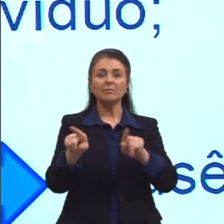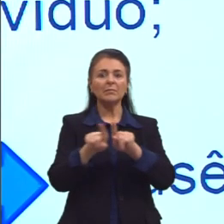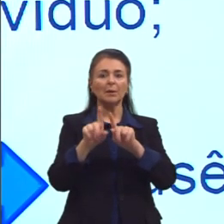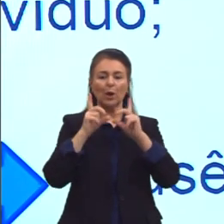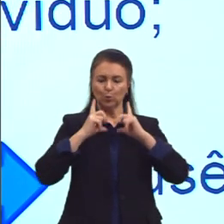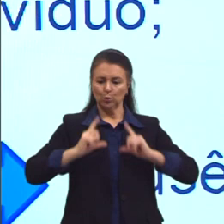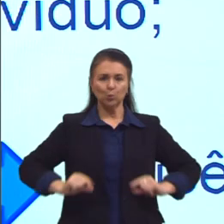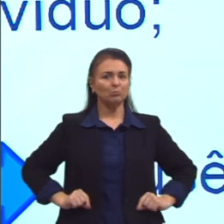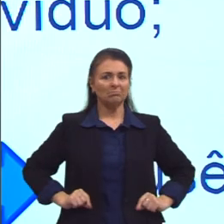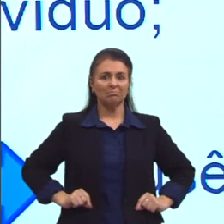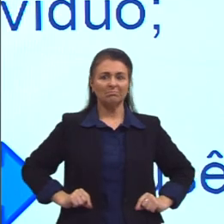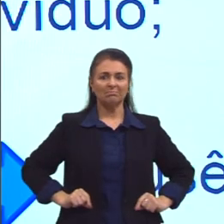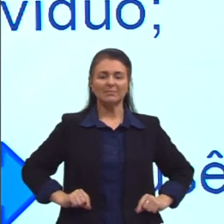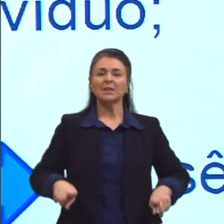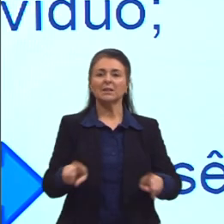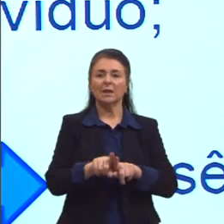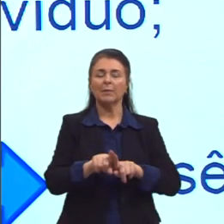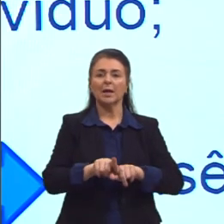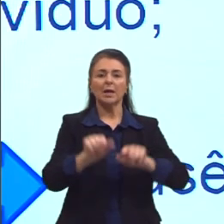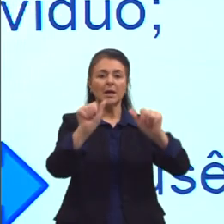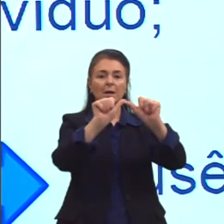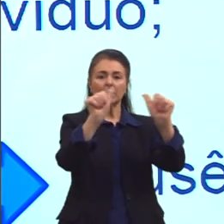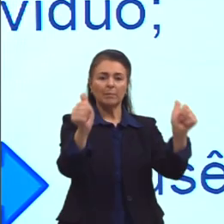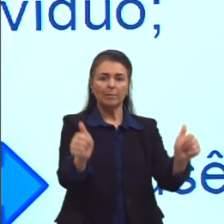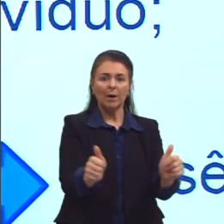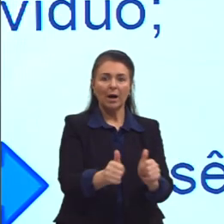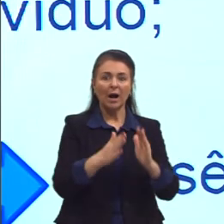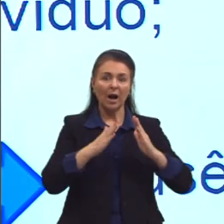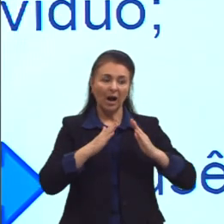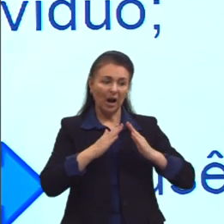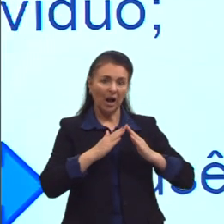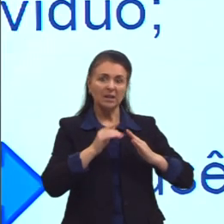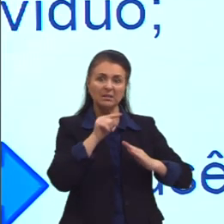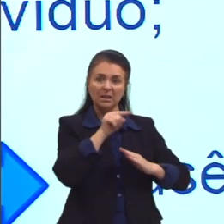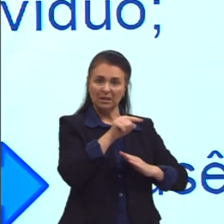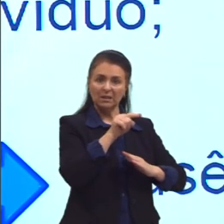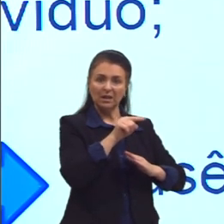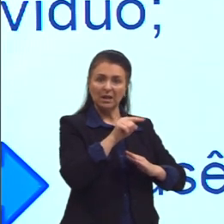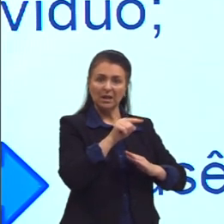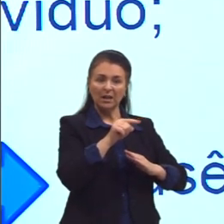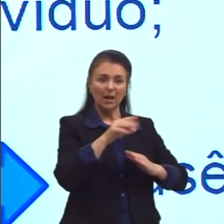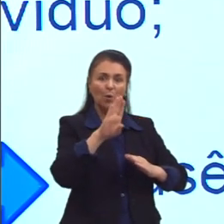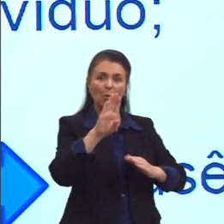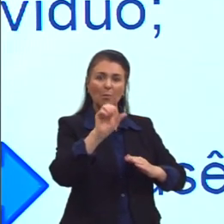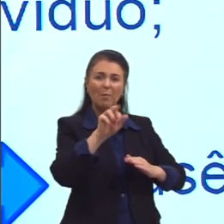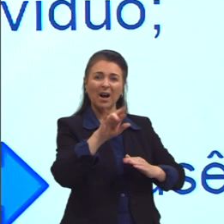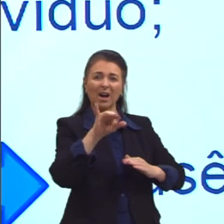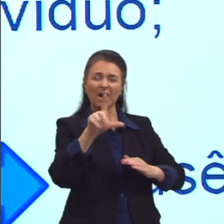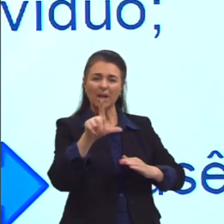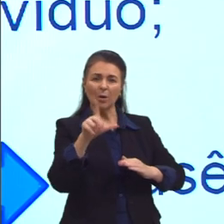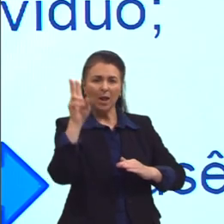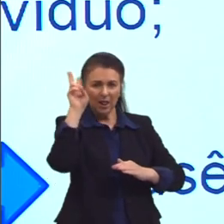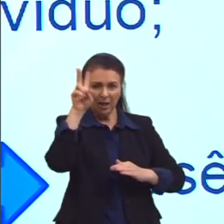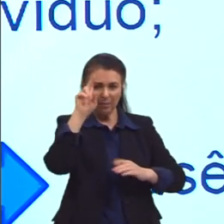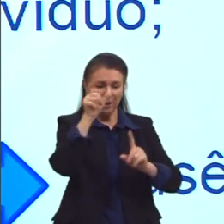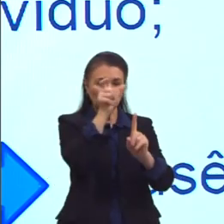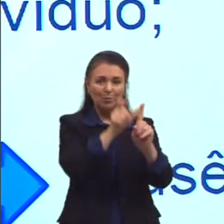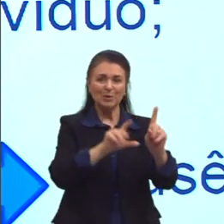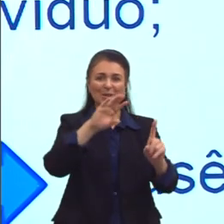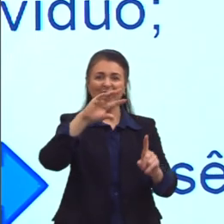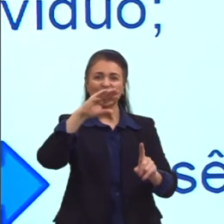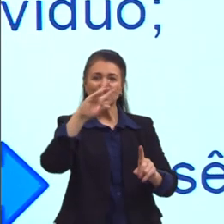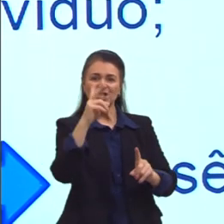Essa imagem aqui, ele morou num barril. O personagem Chaves é baseado no Diógenes. E